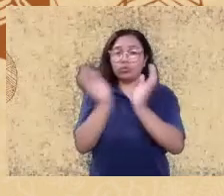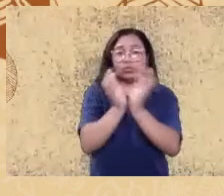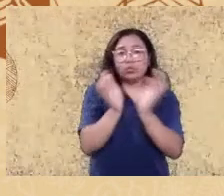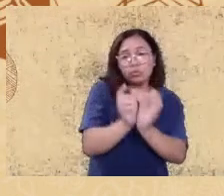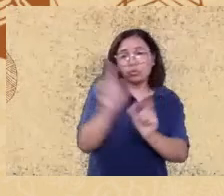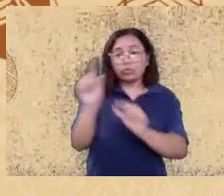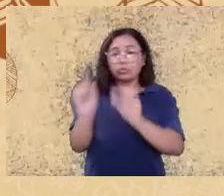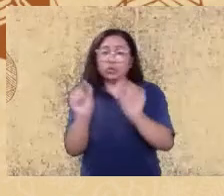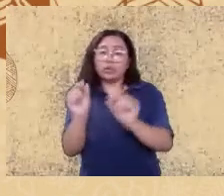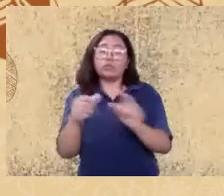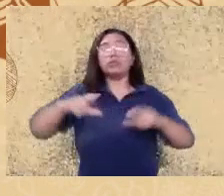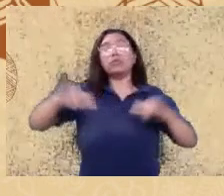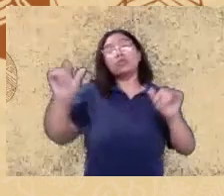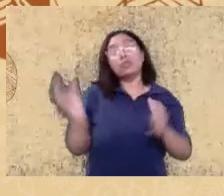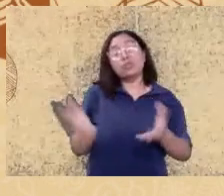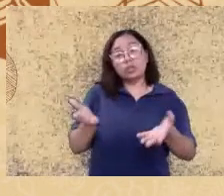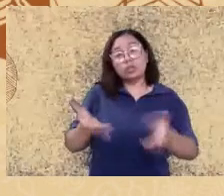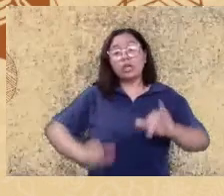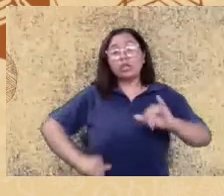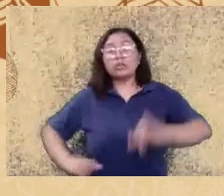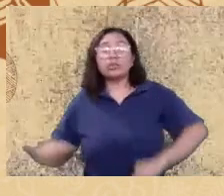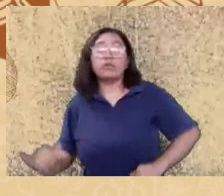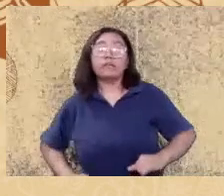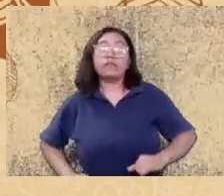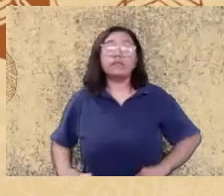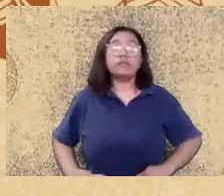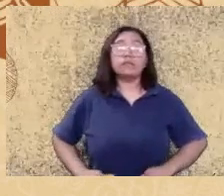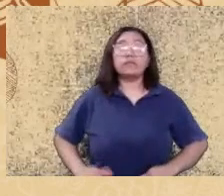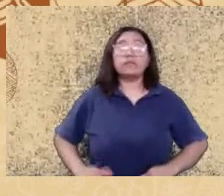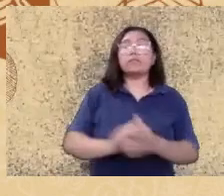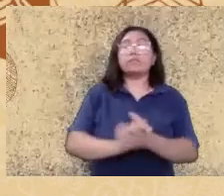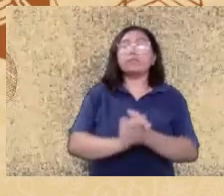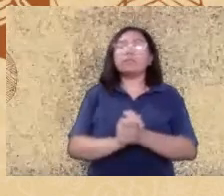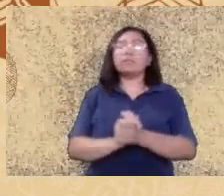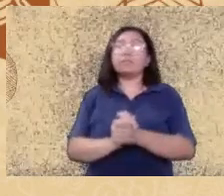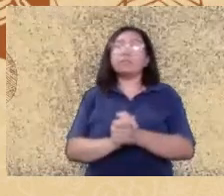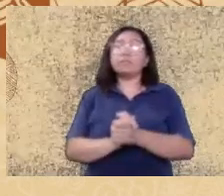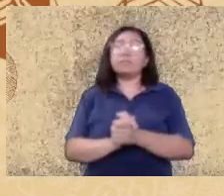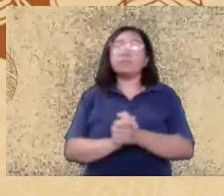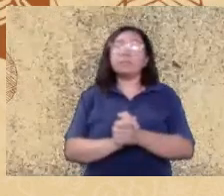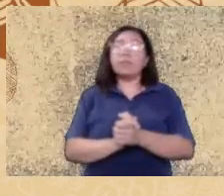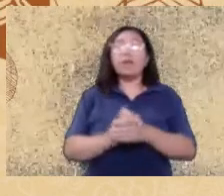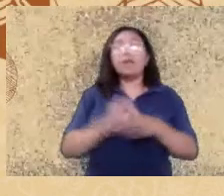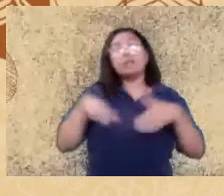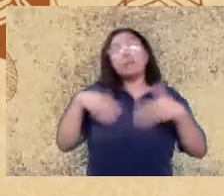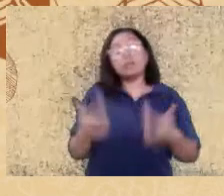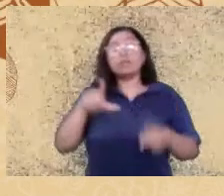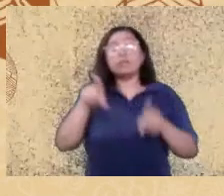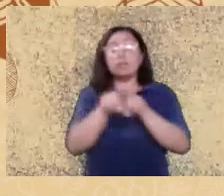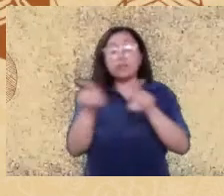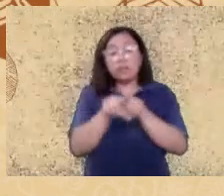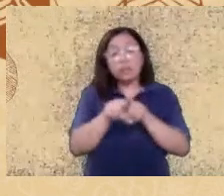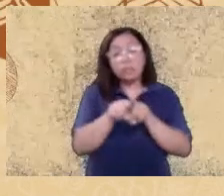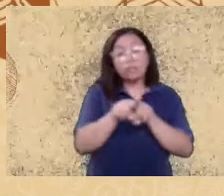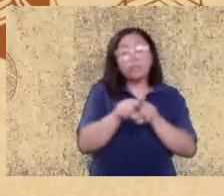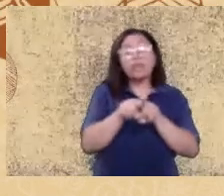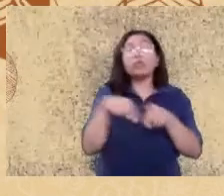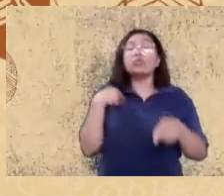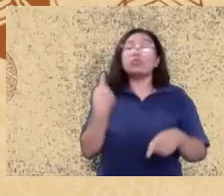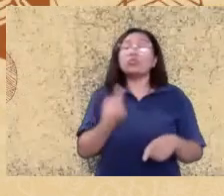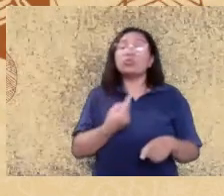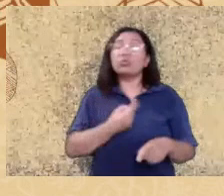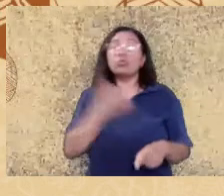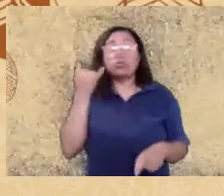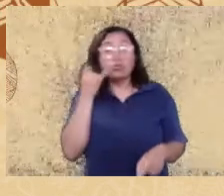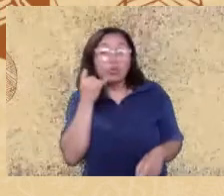essa vulnerabilidade ela ter sido se acirrada eu coloco à disposição também os nossos contatos esse é o e